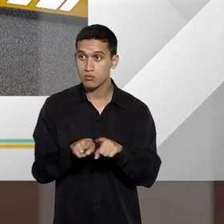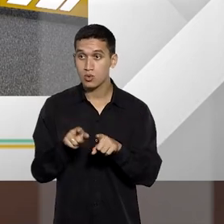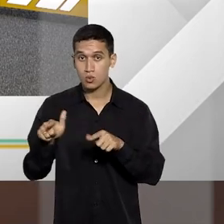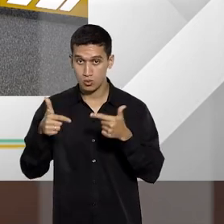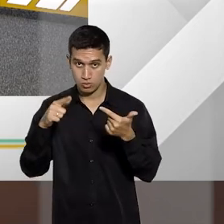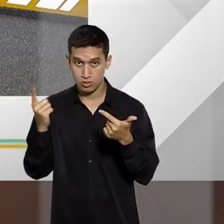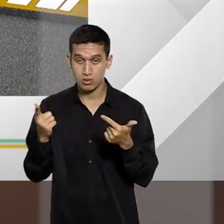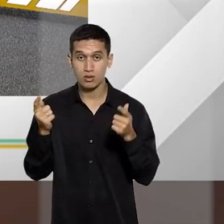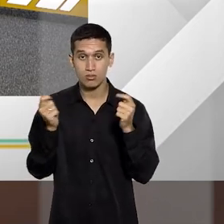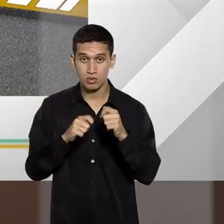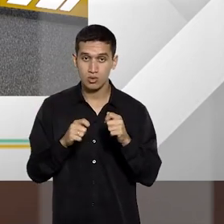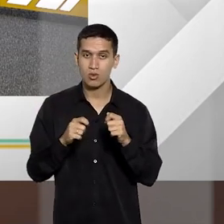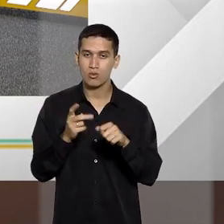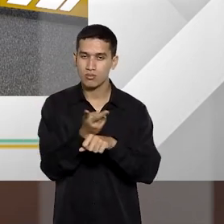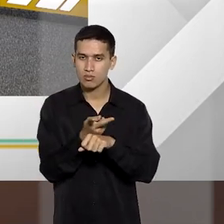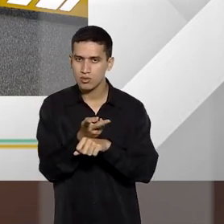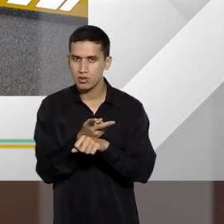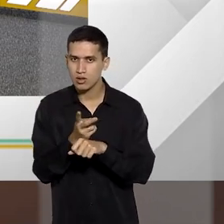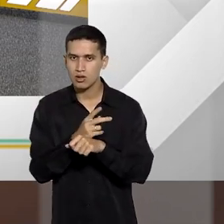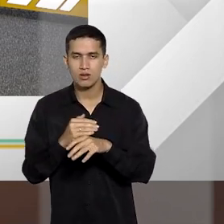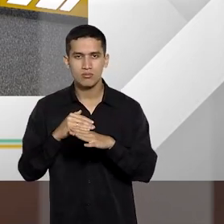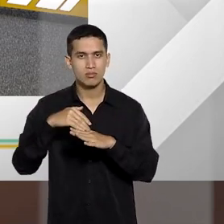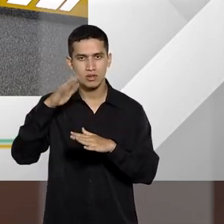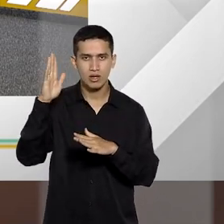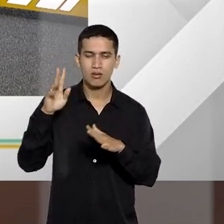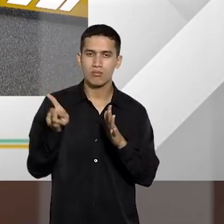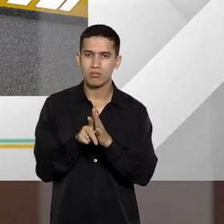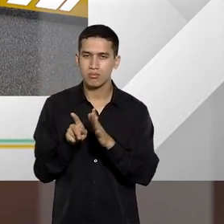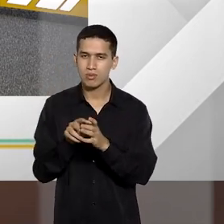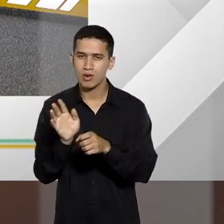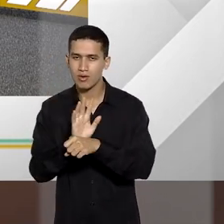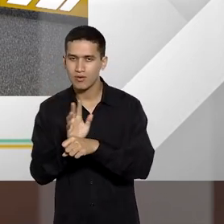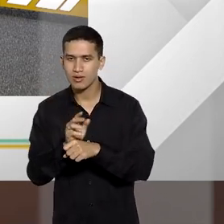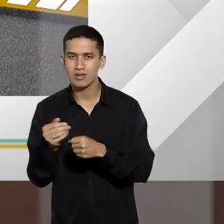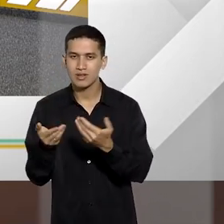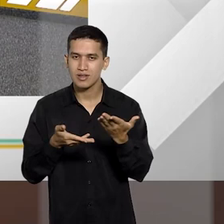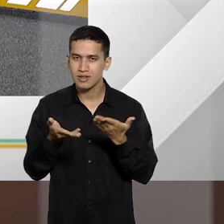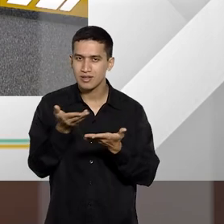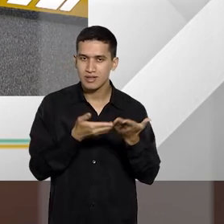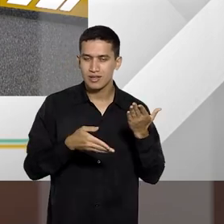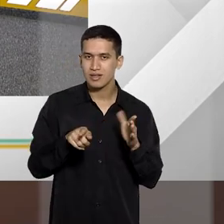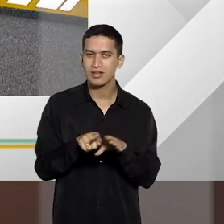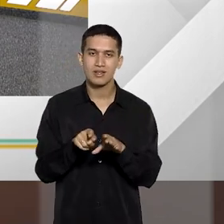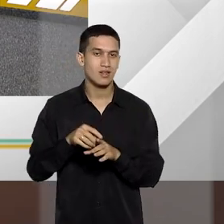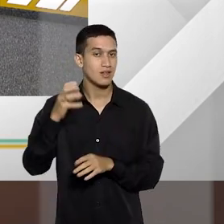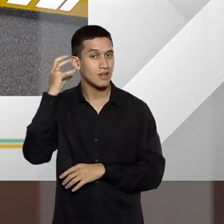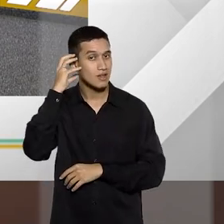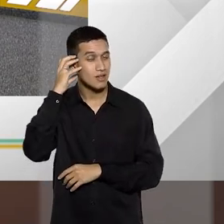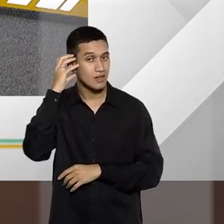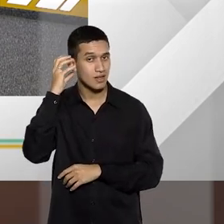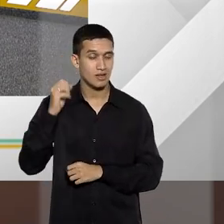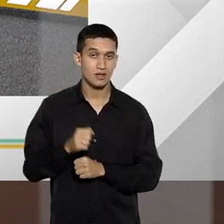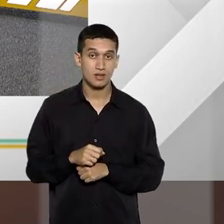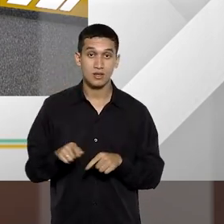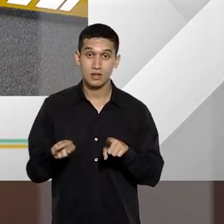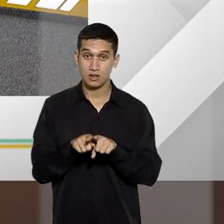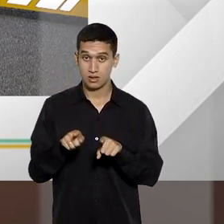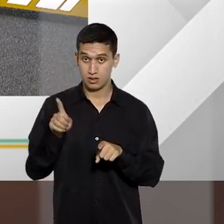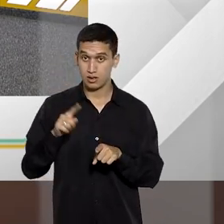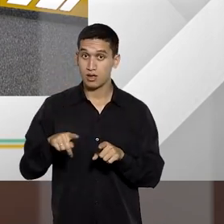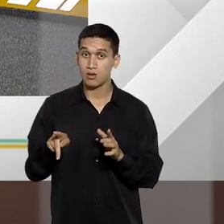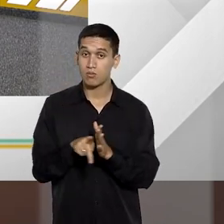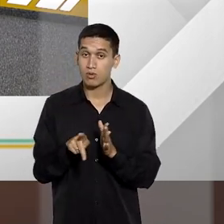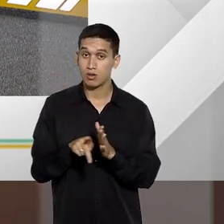acompanhe o nosso perfil nas principais plataformas de stream, de vídeo e de áudio. A gente também está na programação da TV e da Rádio